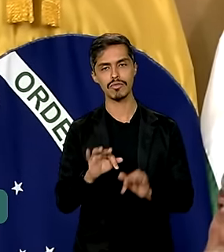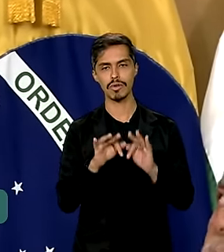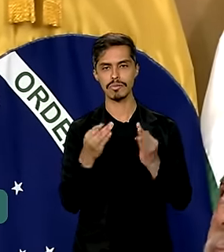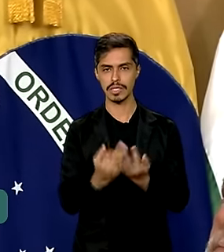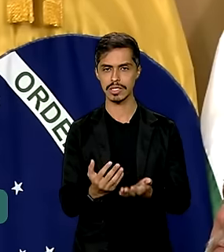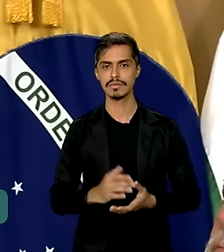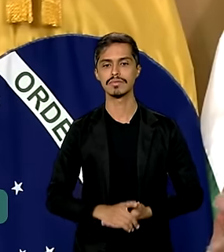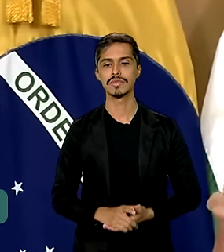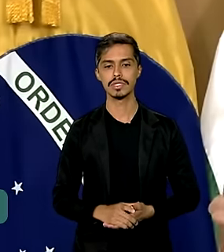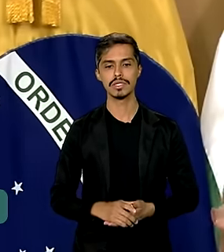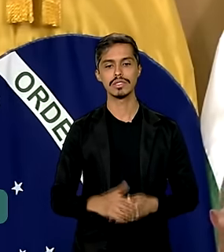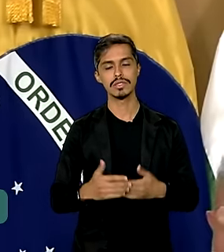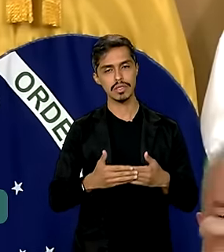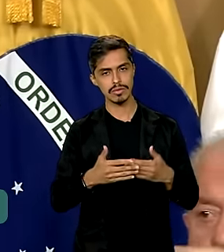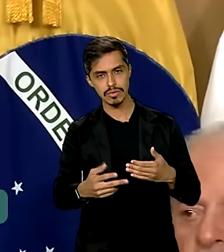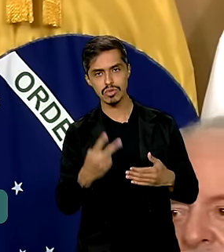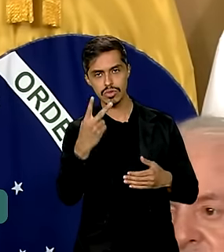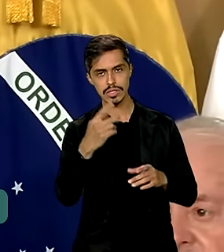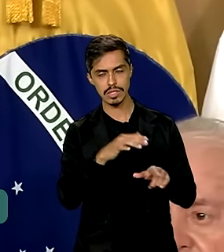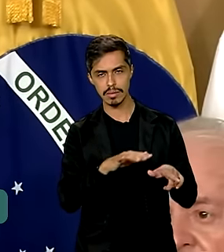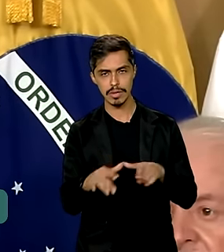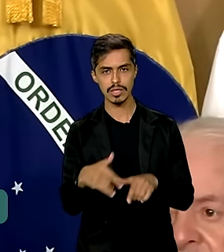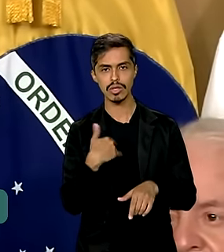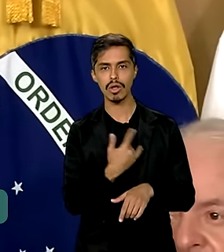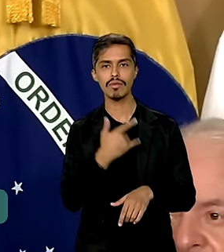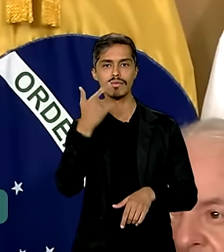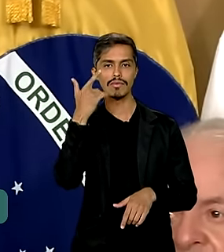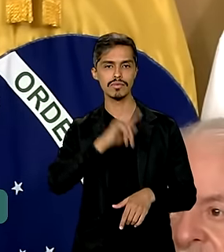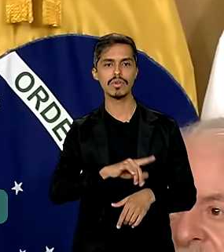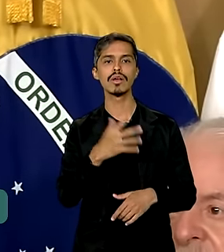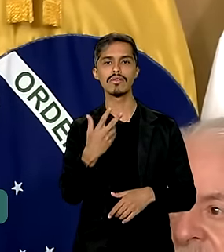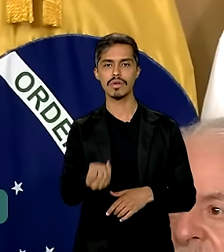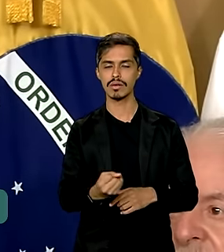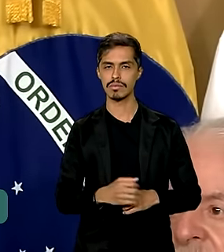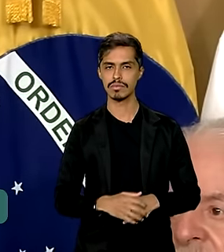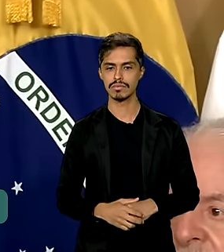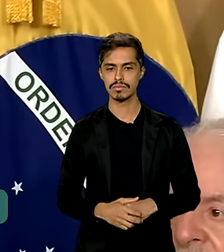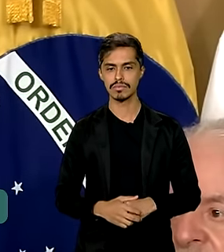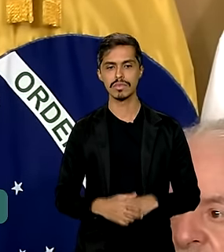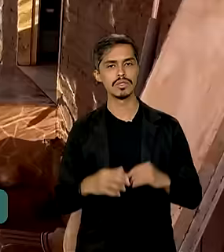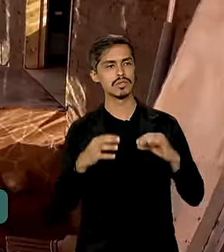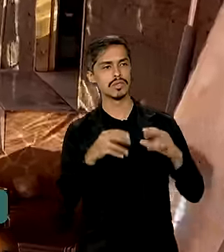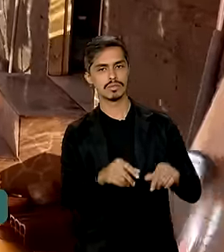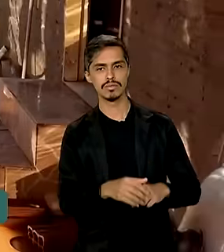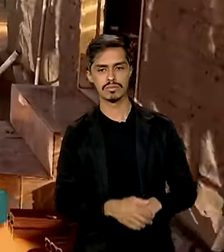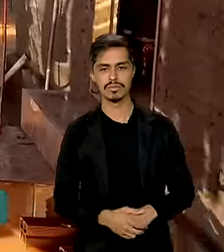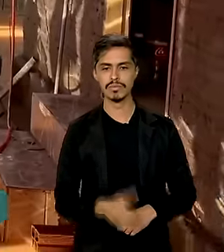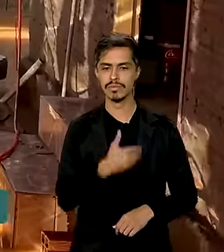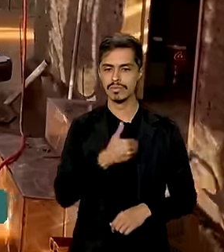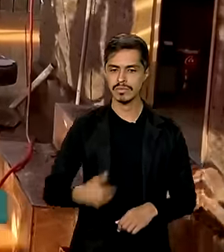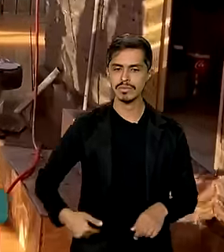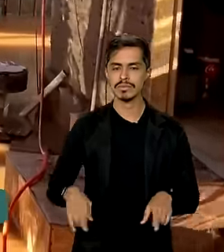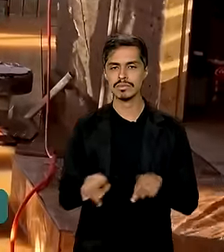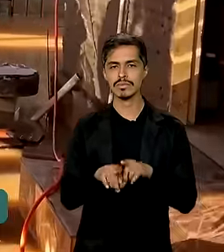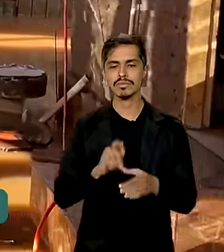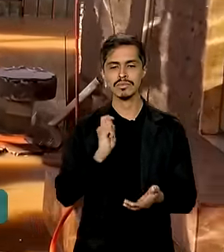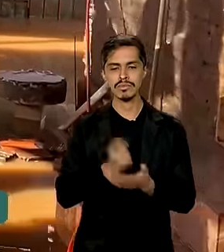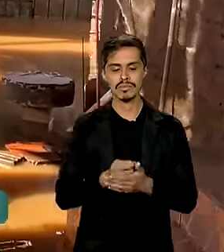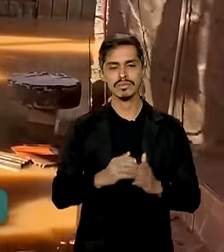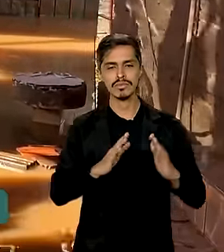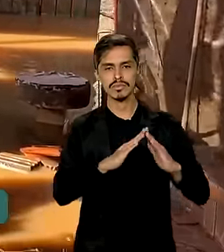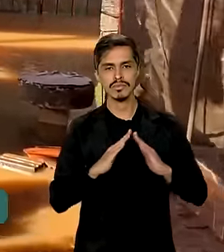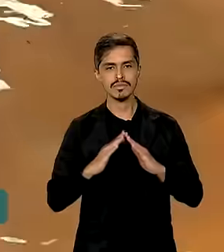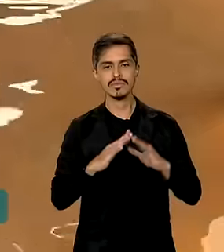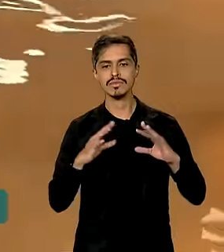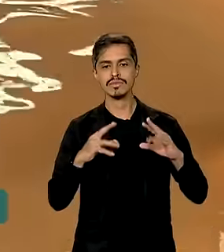E certamente nas duas próximas semanas nós vamos alcançar a todas. O governo também vai comprar casas para